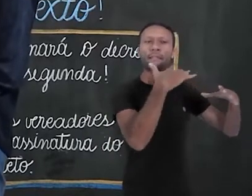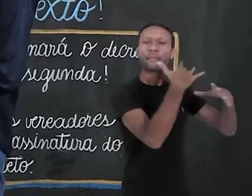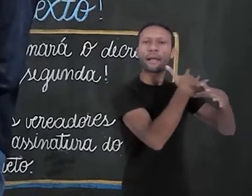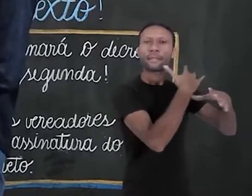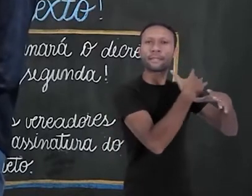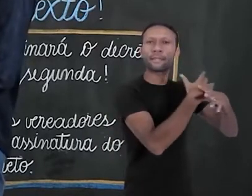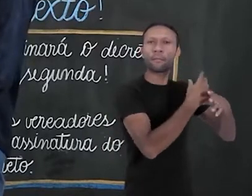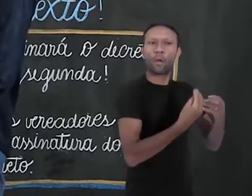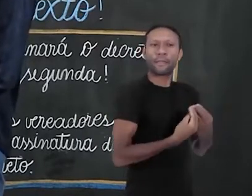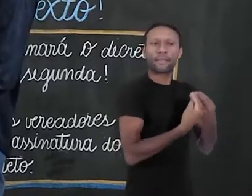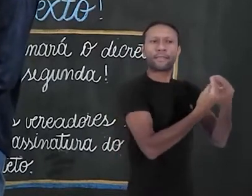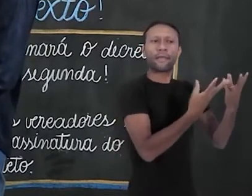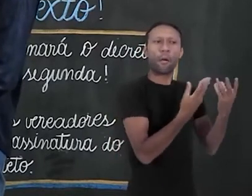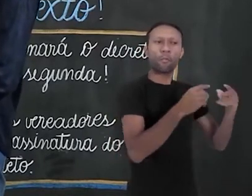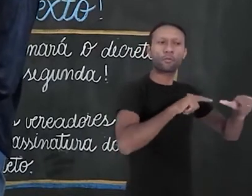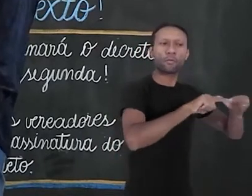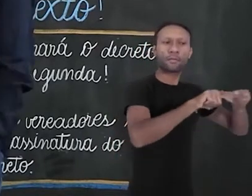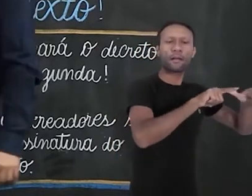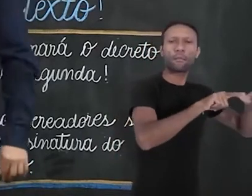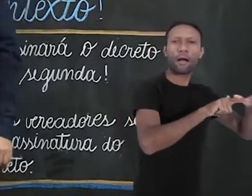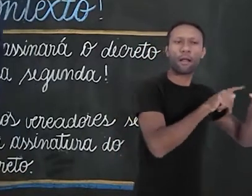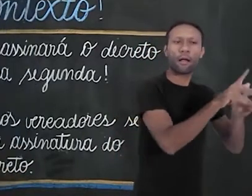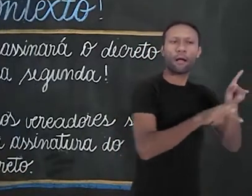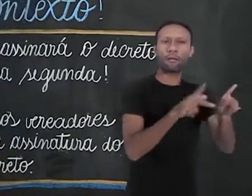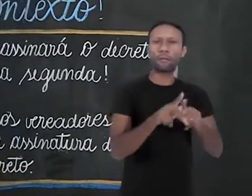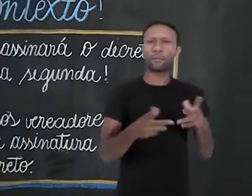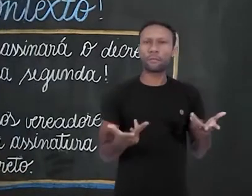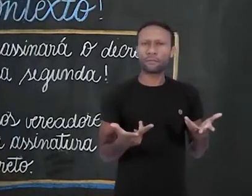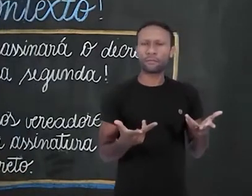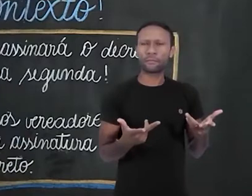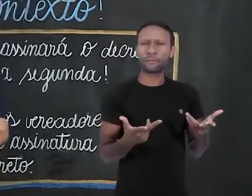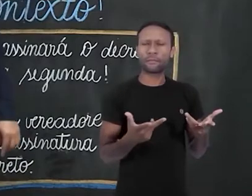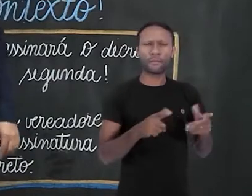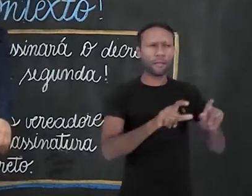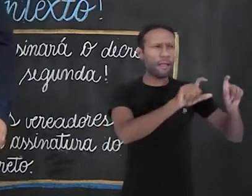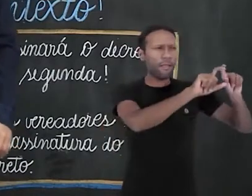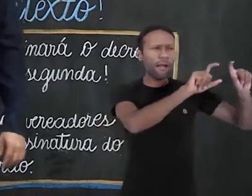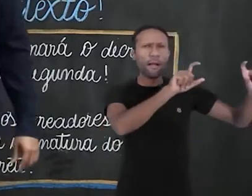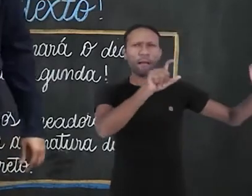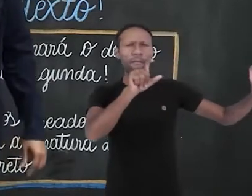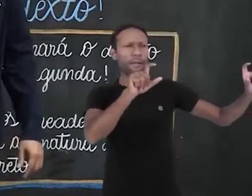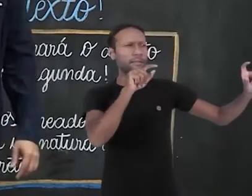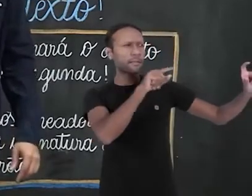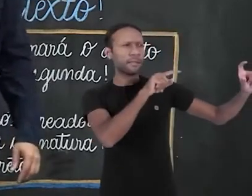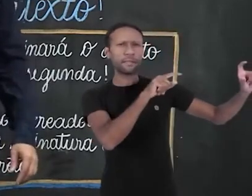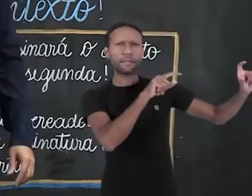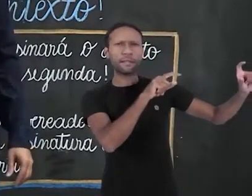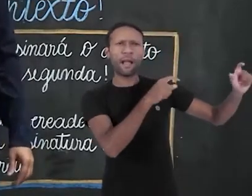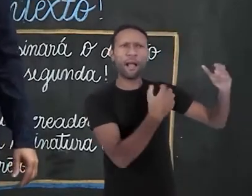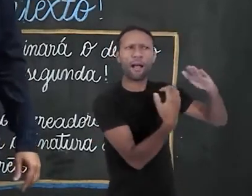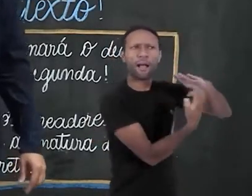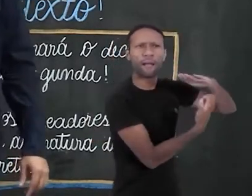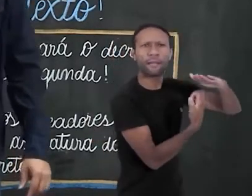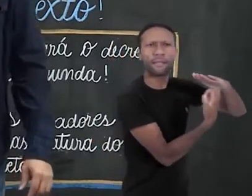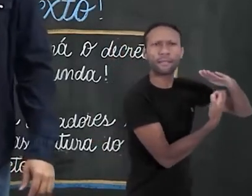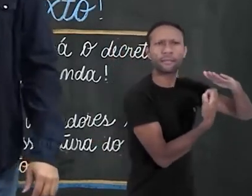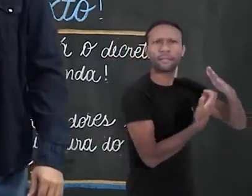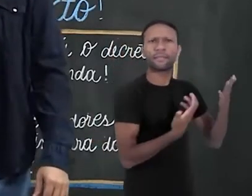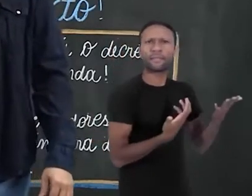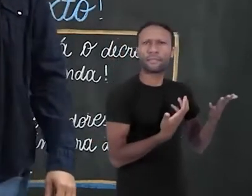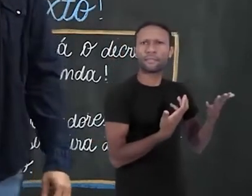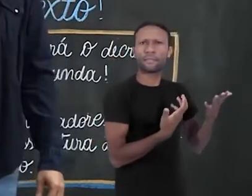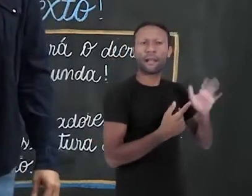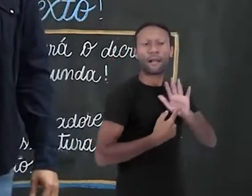trazer benefícios para os moradores. Percebe que há um destaque aqui para a palavra empreendimentos, porque essa palavra